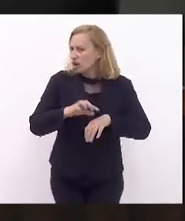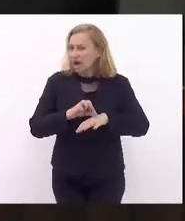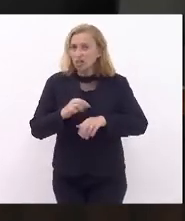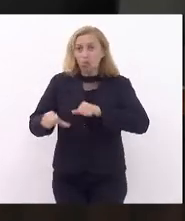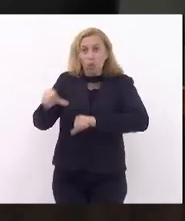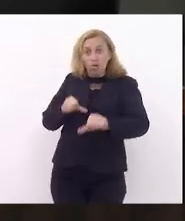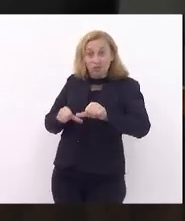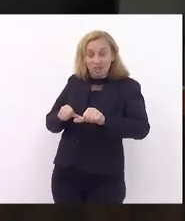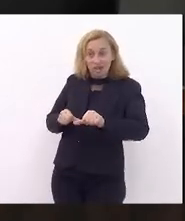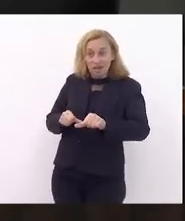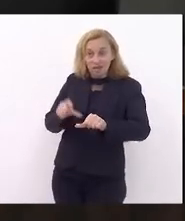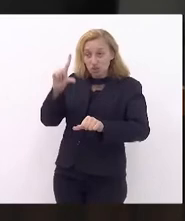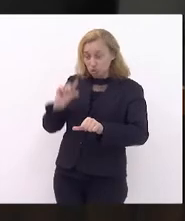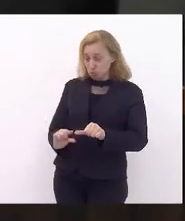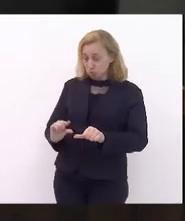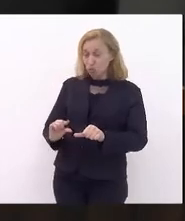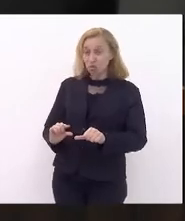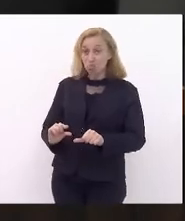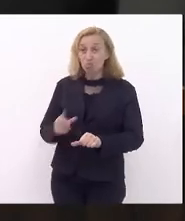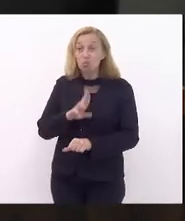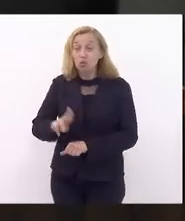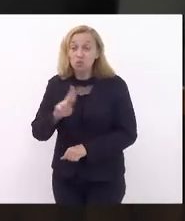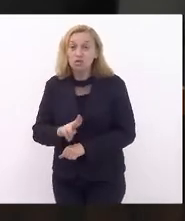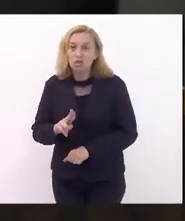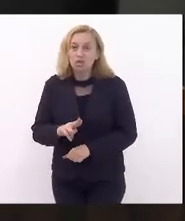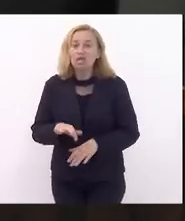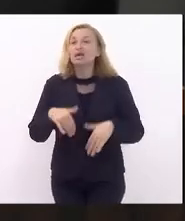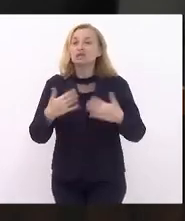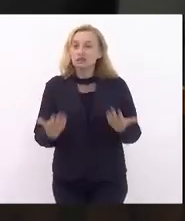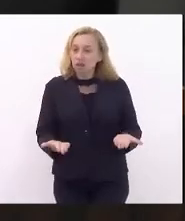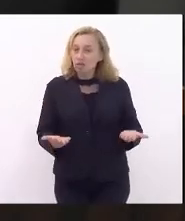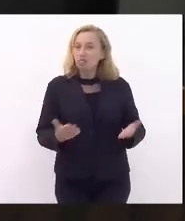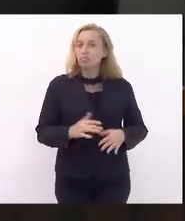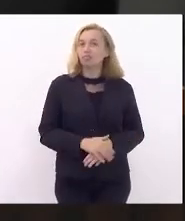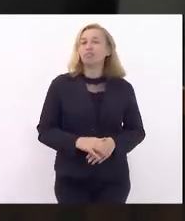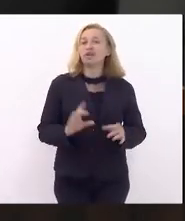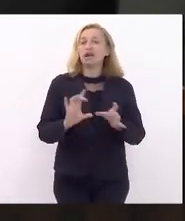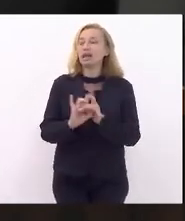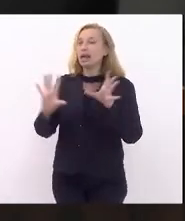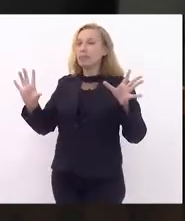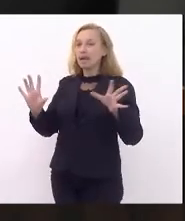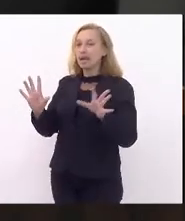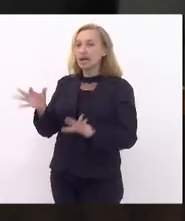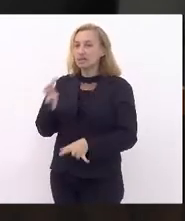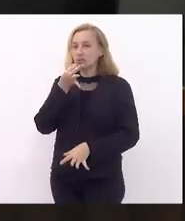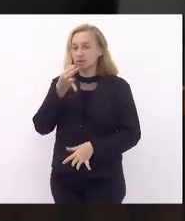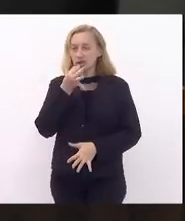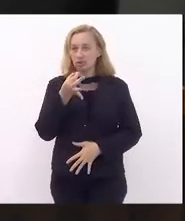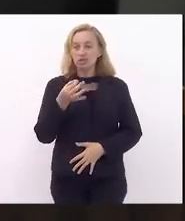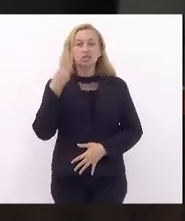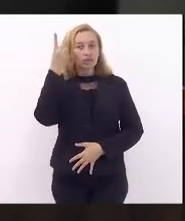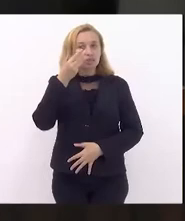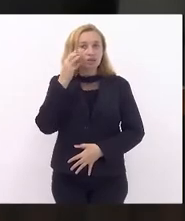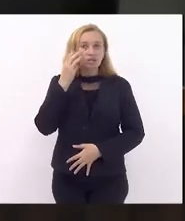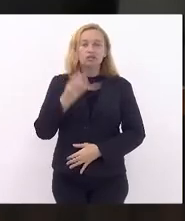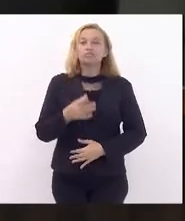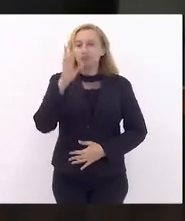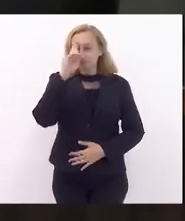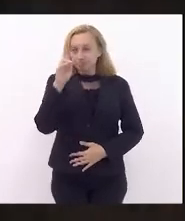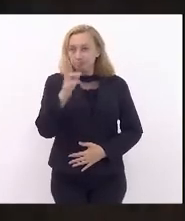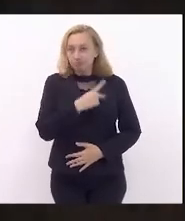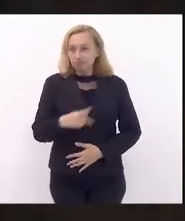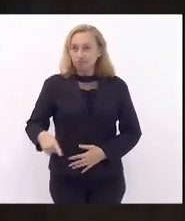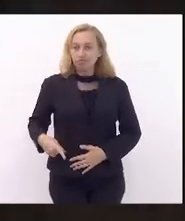O consumo vem diminuindo. Então, é o receituário dos liberais. Deputado Valdeck. Presidente, eu quero fazer um